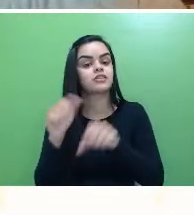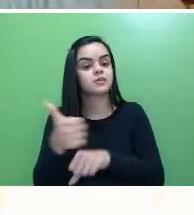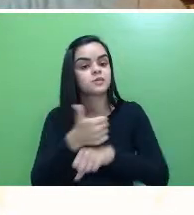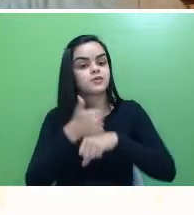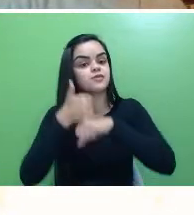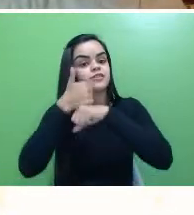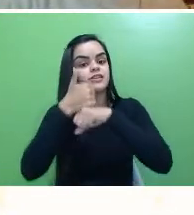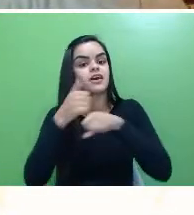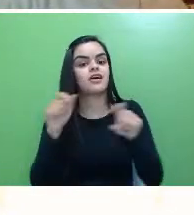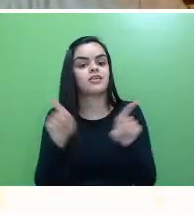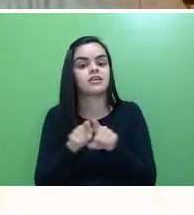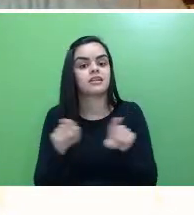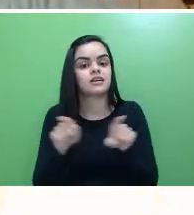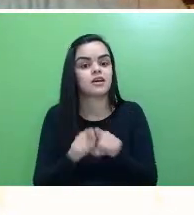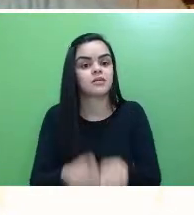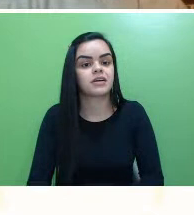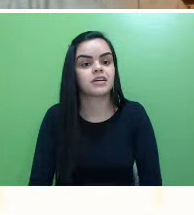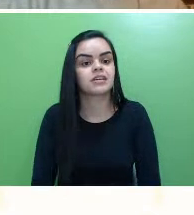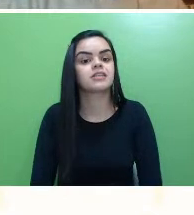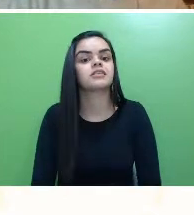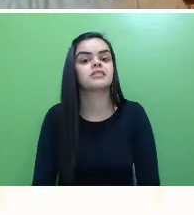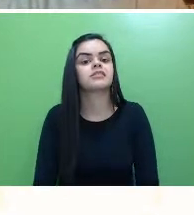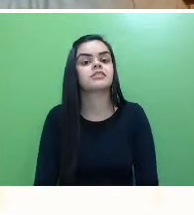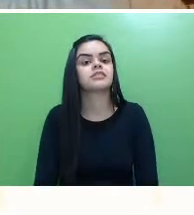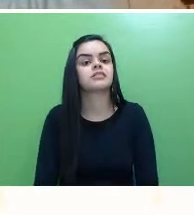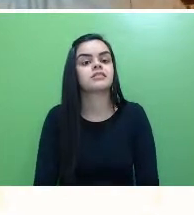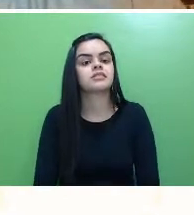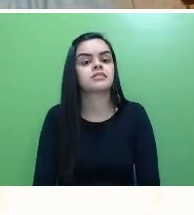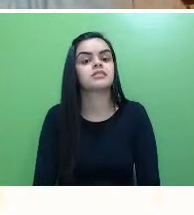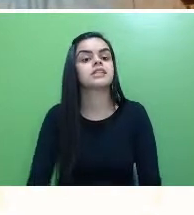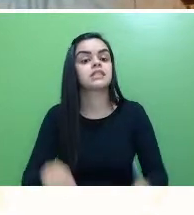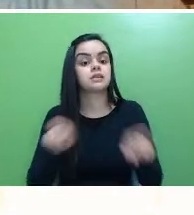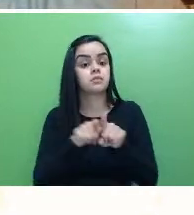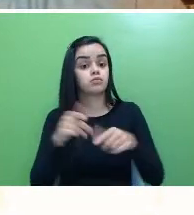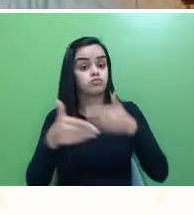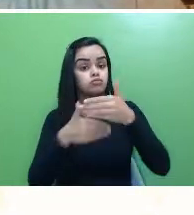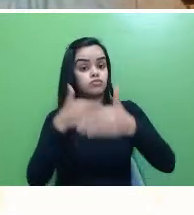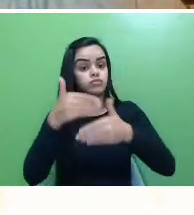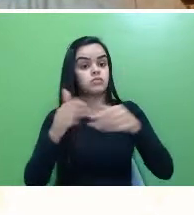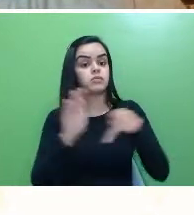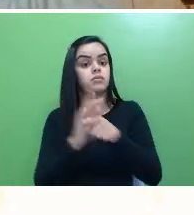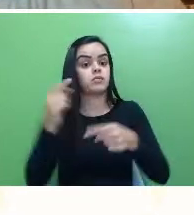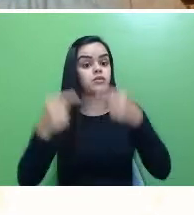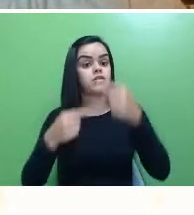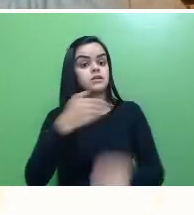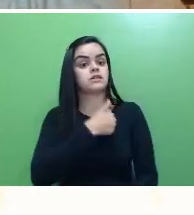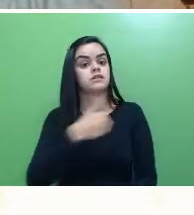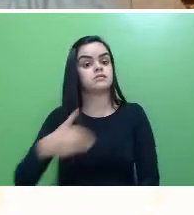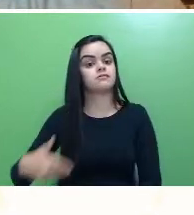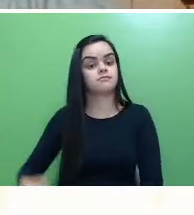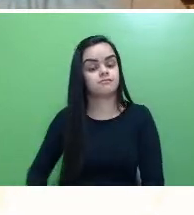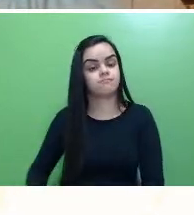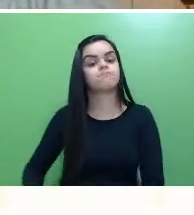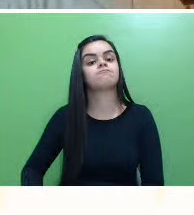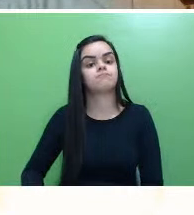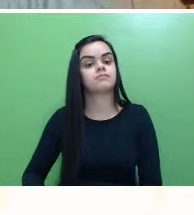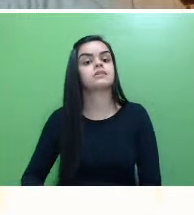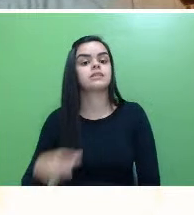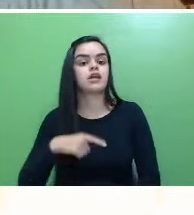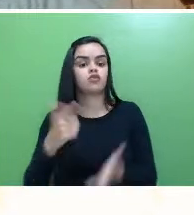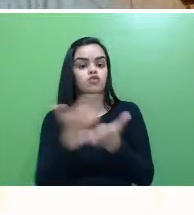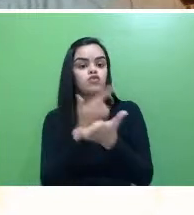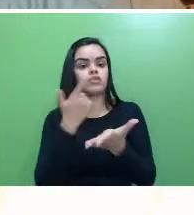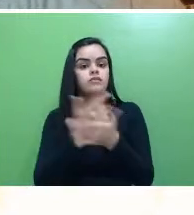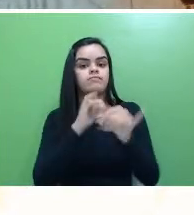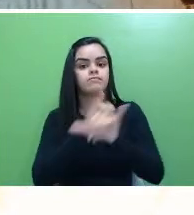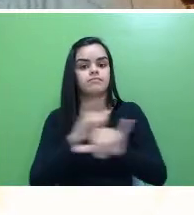neodesenvolvimentismo, políticas públicas e contradições, foi o livro lançado